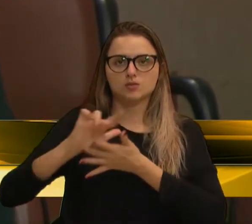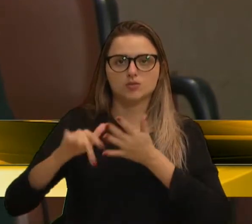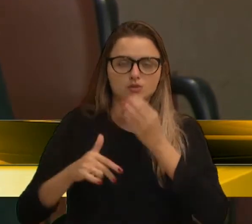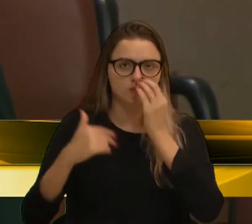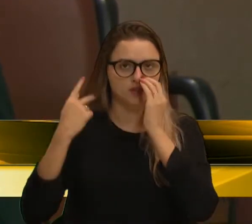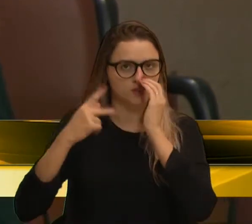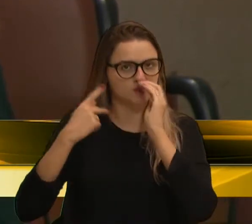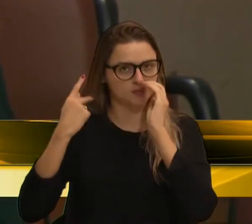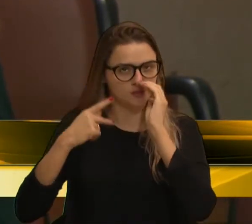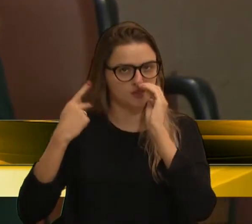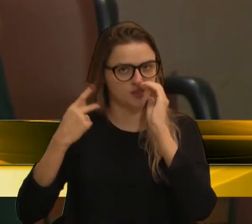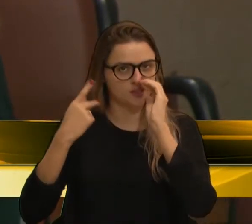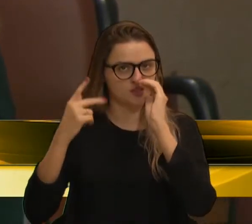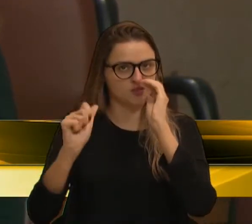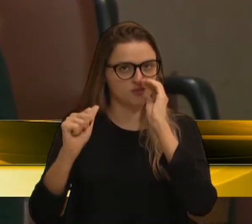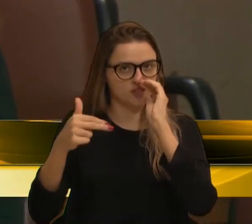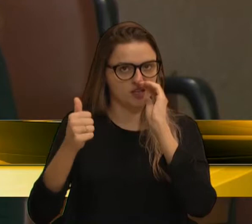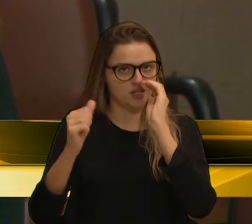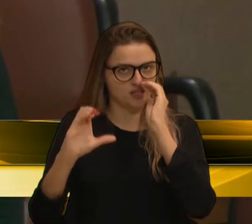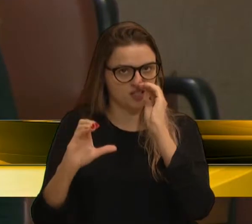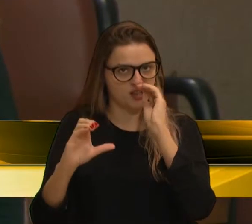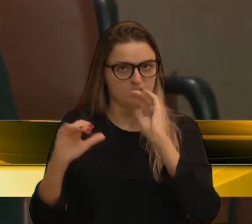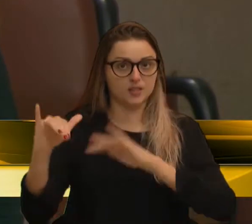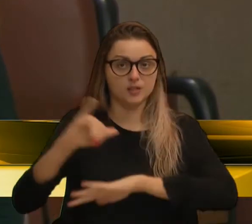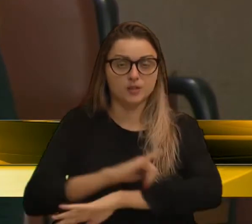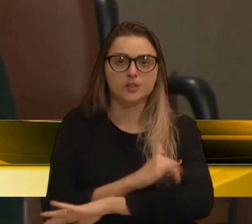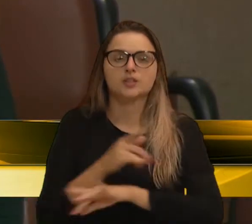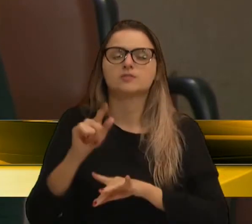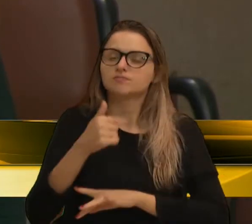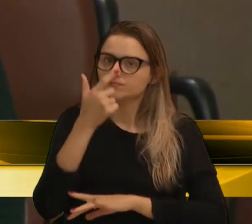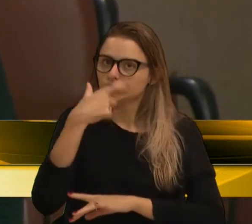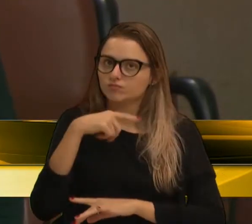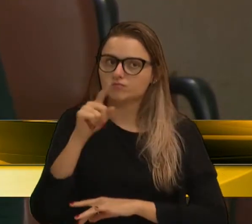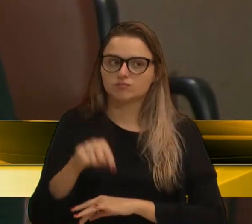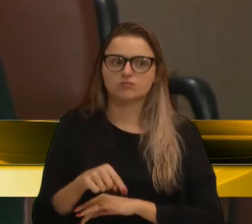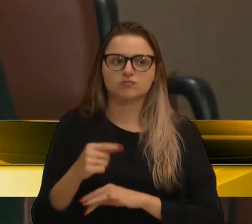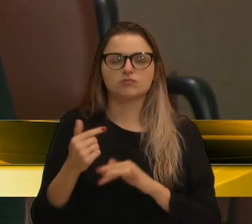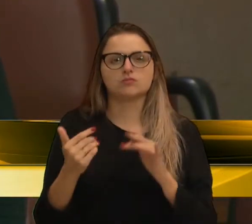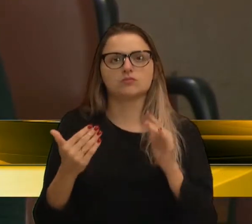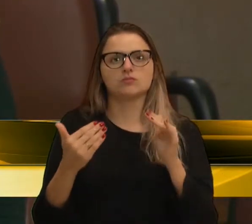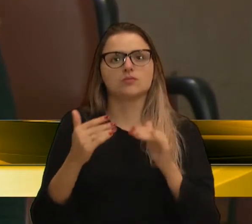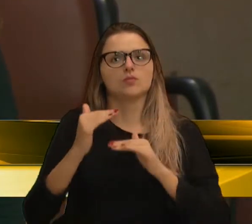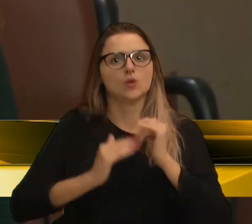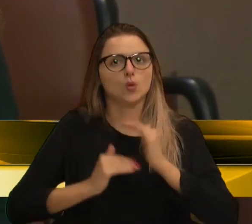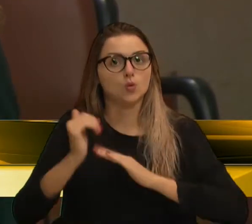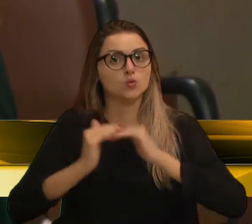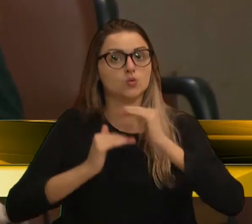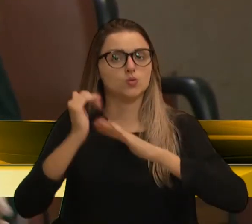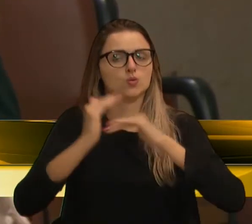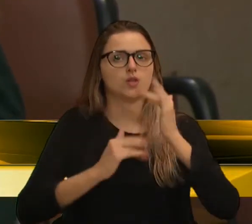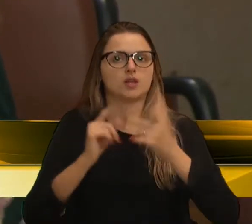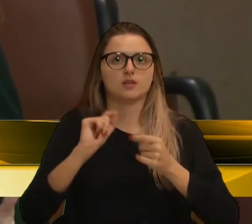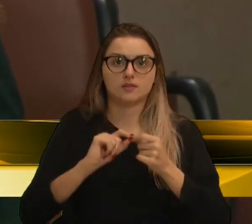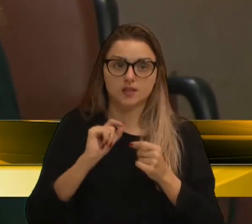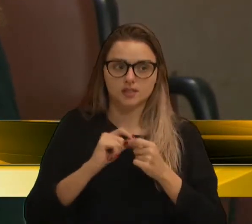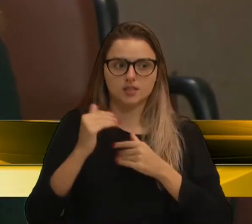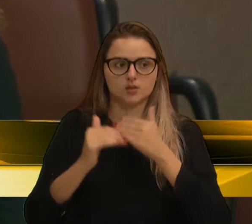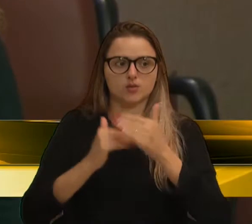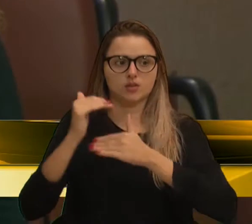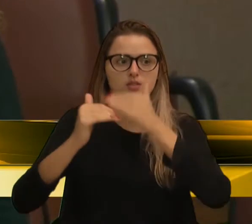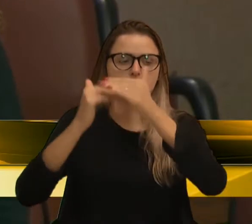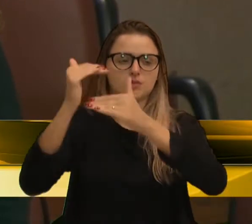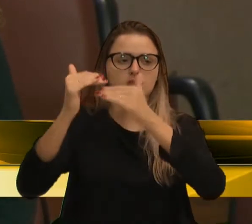políticas, da ANAC, e acho que o caminho é este, é o de construir. A gente observa que ainda existe